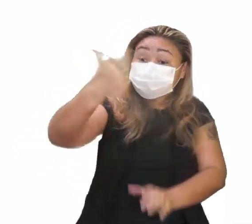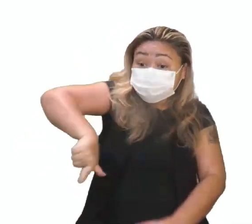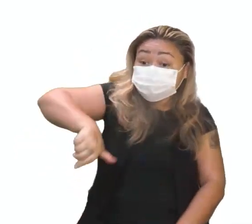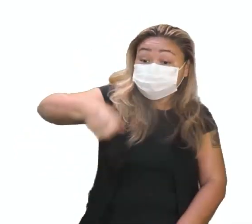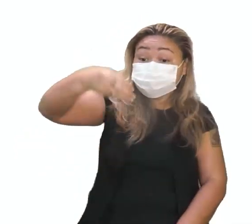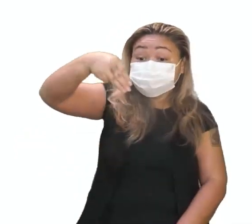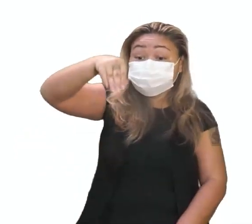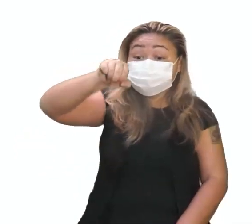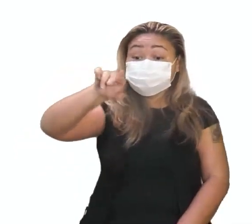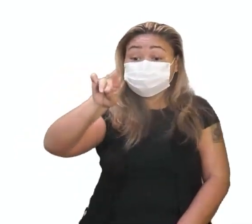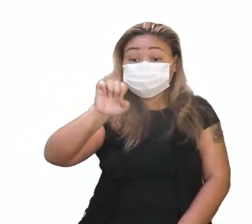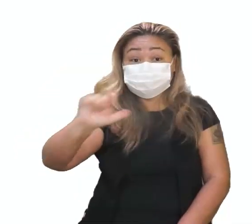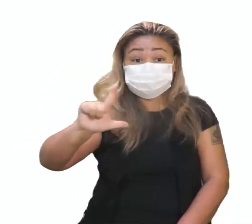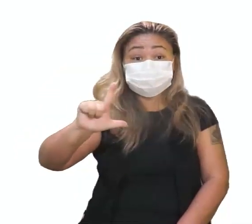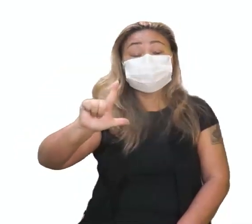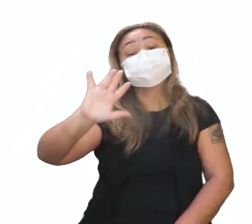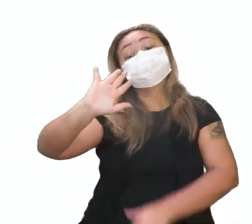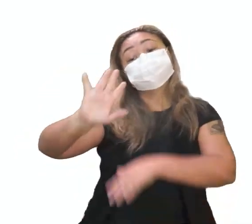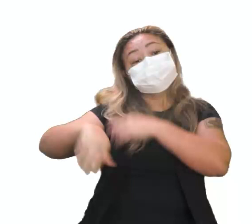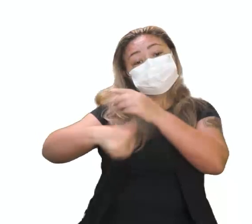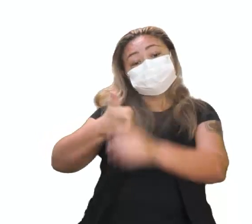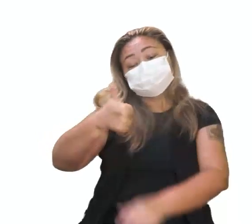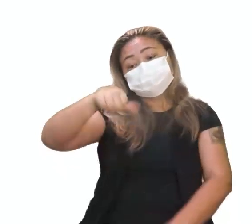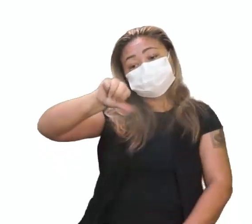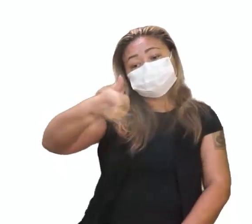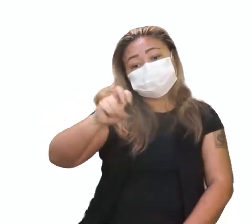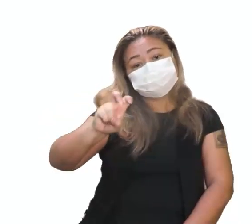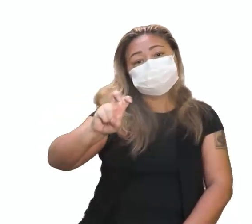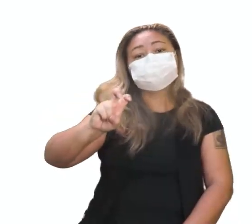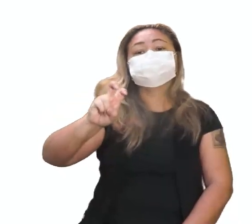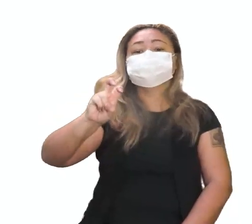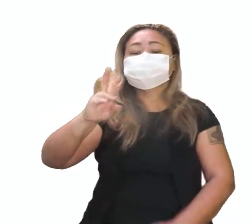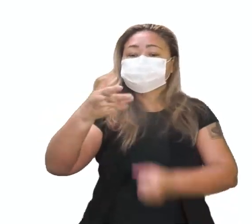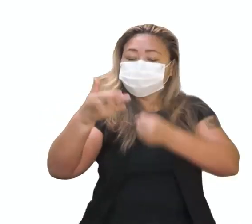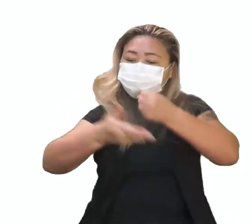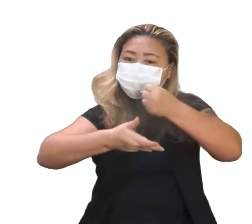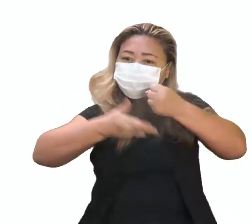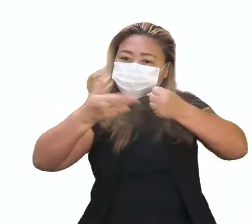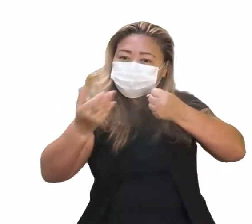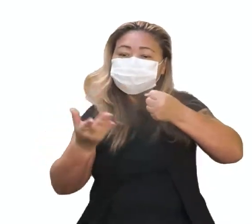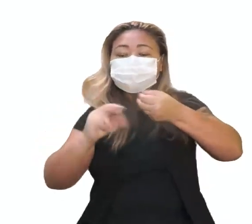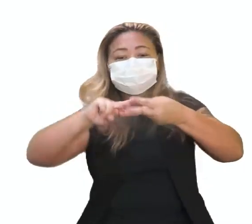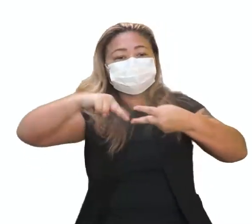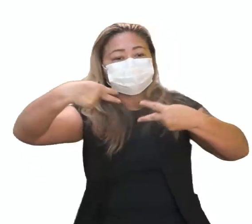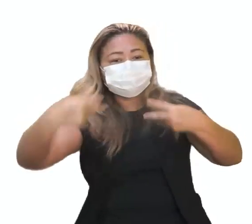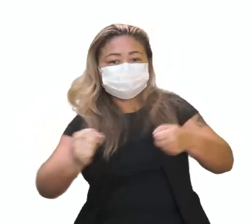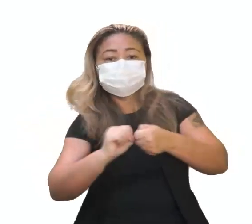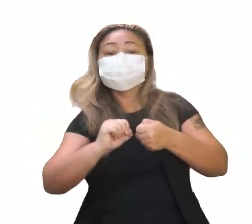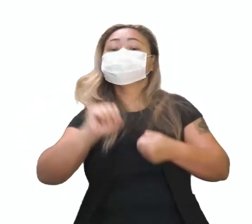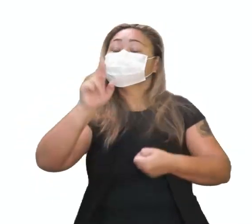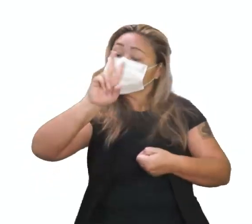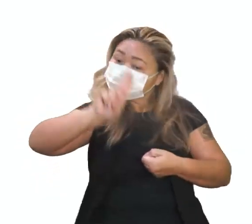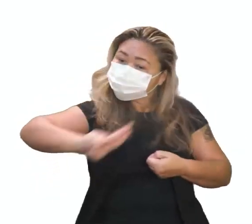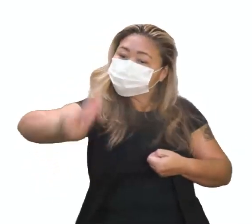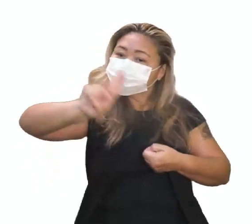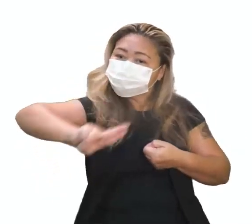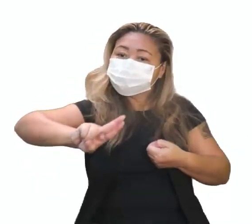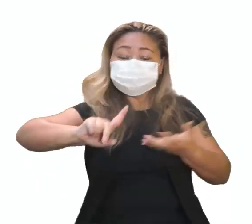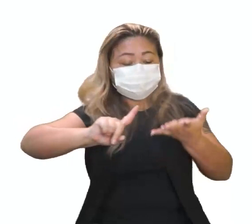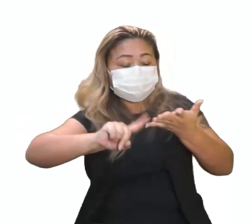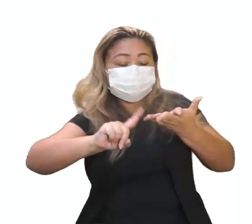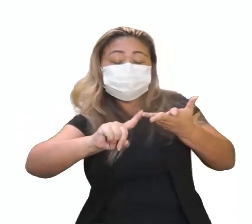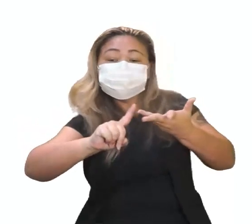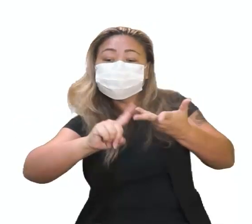E em 1915, os princípios básicos da genética mendeliana foram aplicados a uma grande